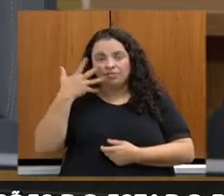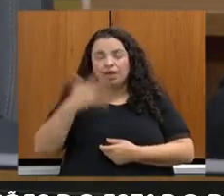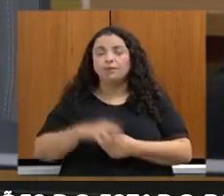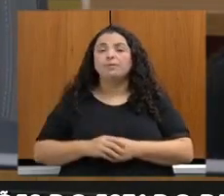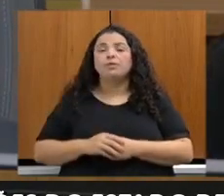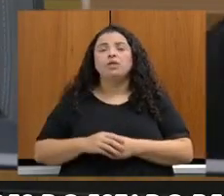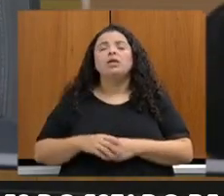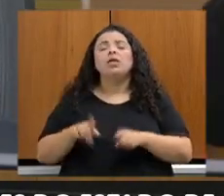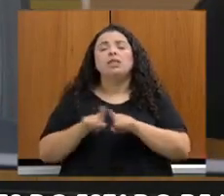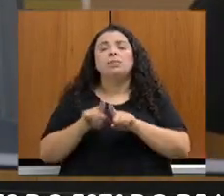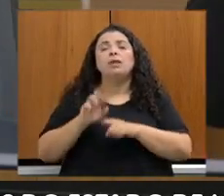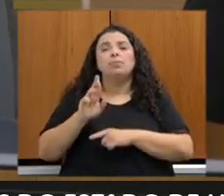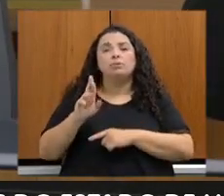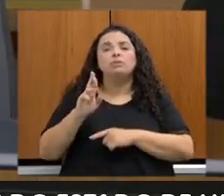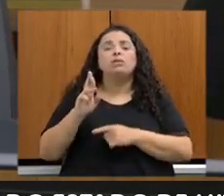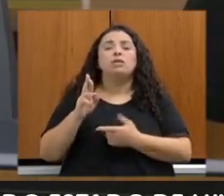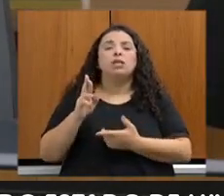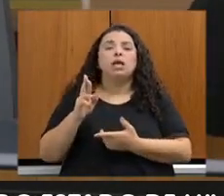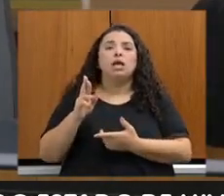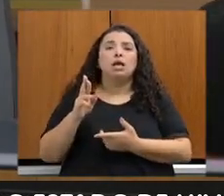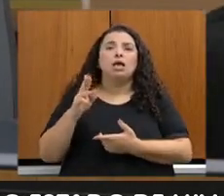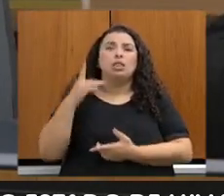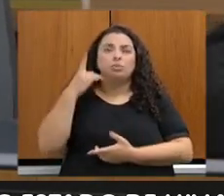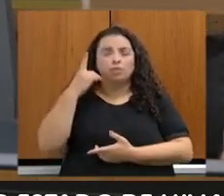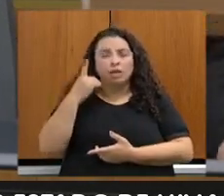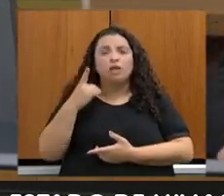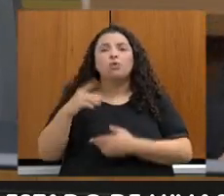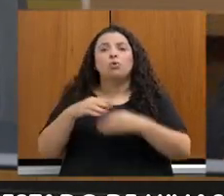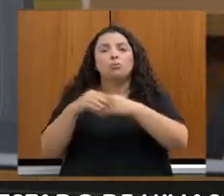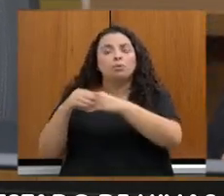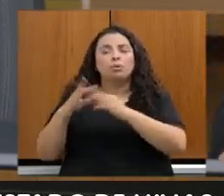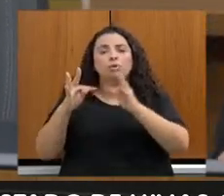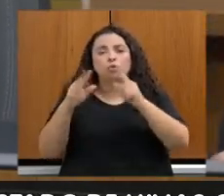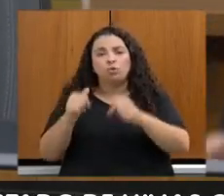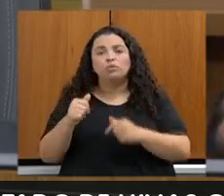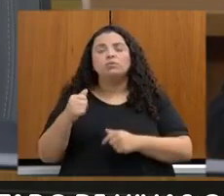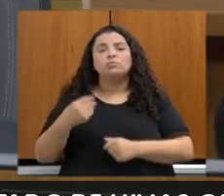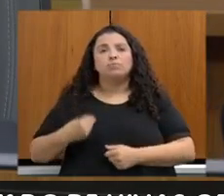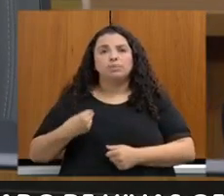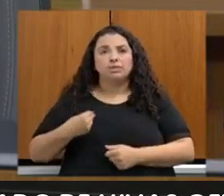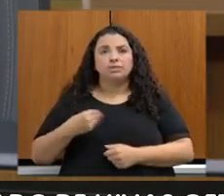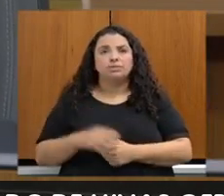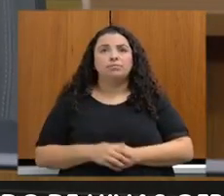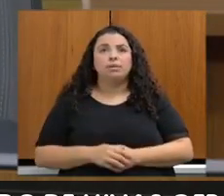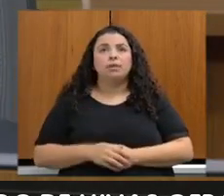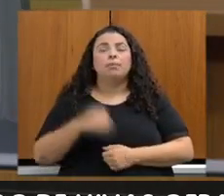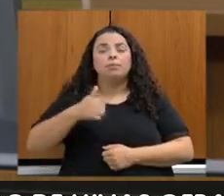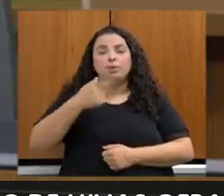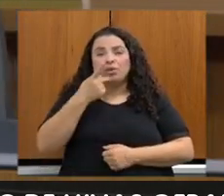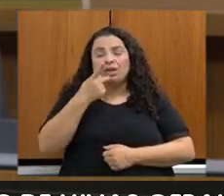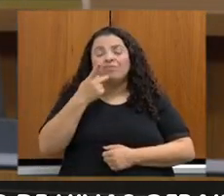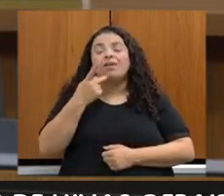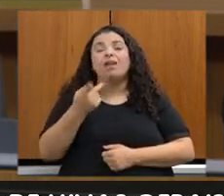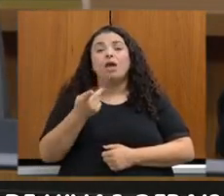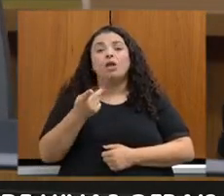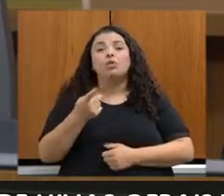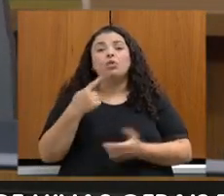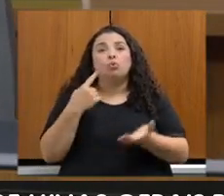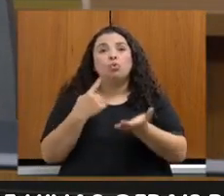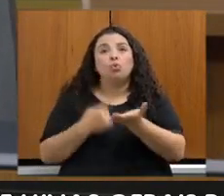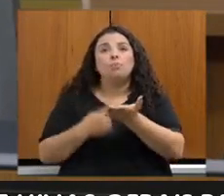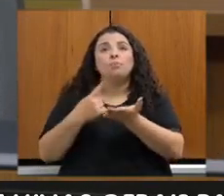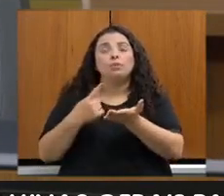No primeiro momento, deputado, gostaria de deixar registrado o compromisso do sistema FAENG no combate ao desmatamento